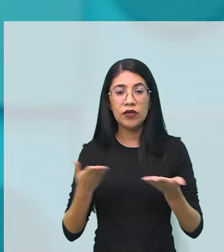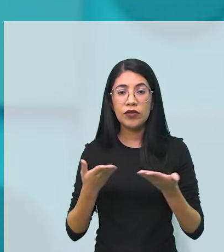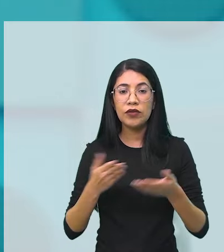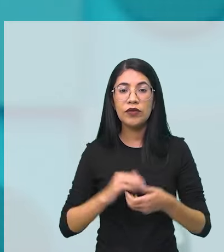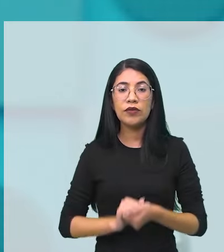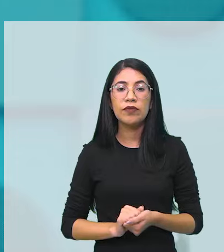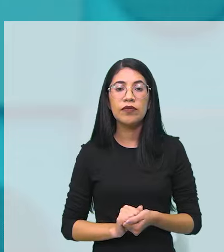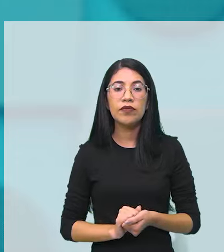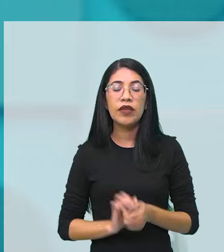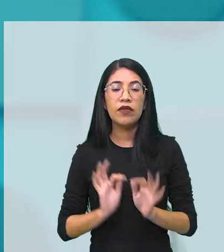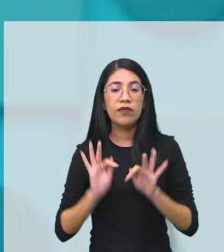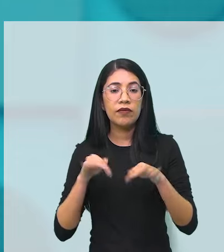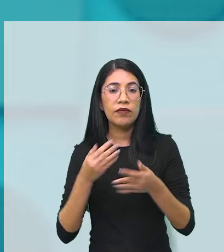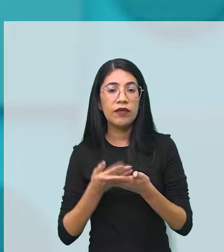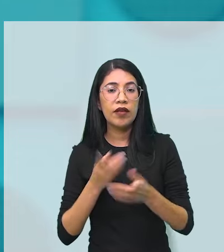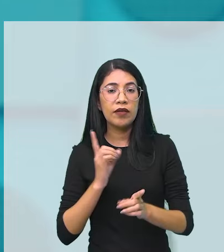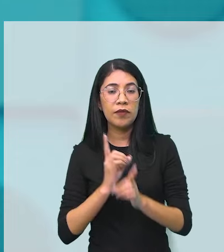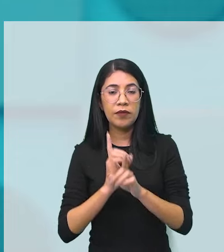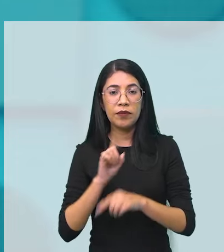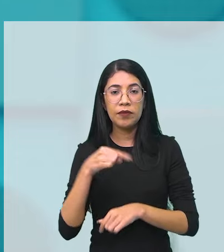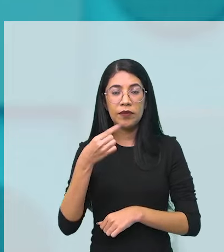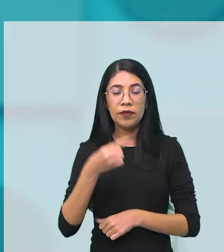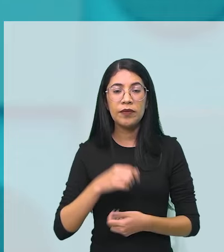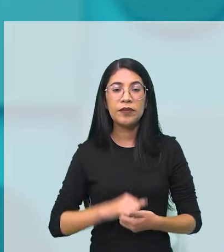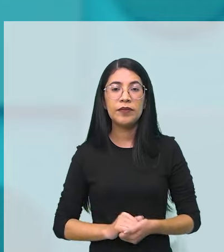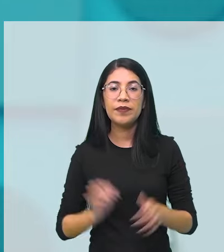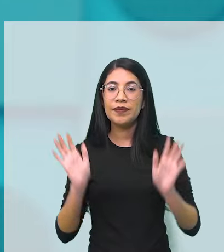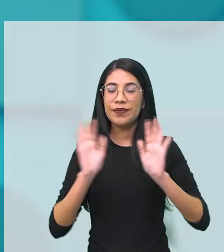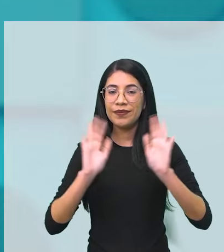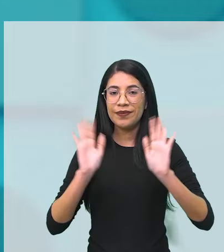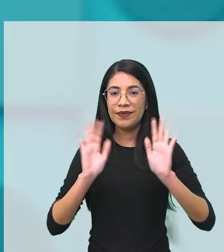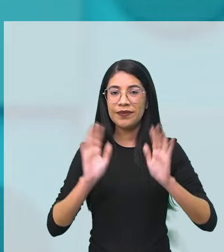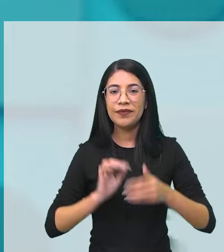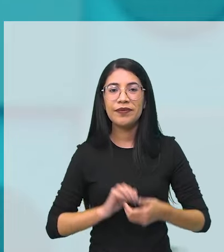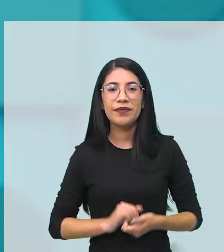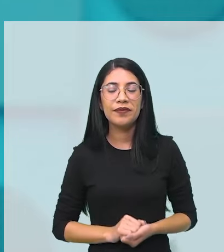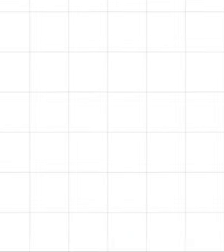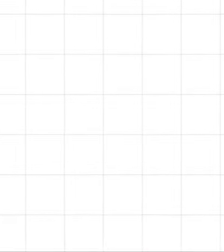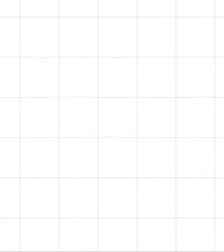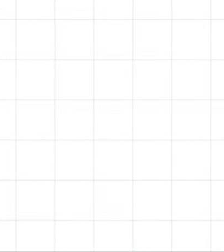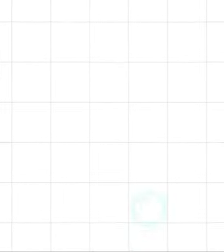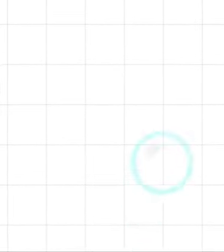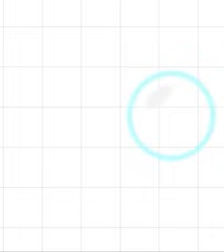nossa aula. A gente fica por aqui e até a próxima. Tchau, tchau.